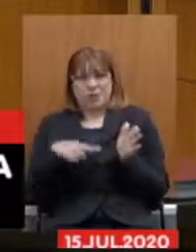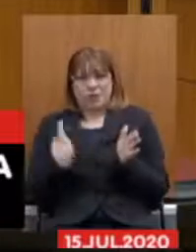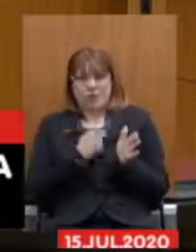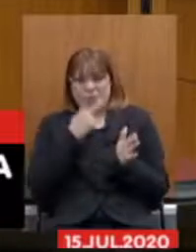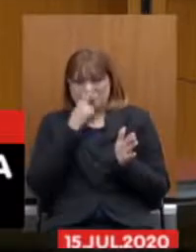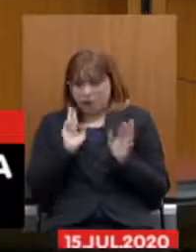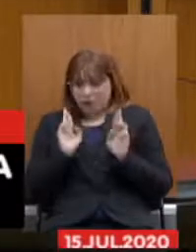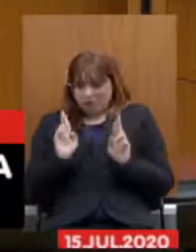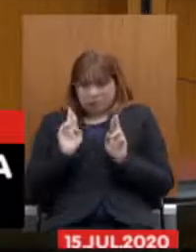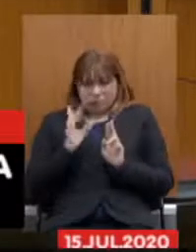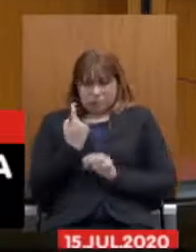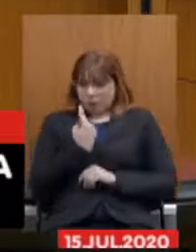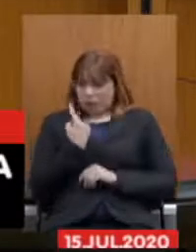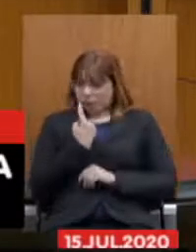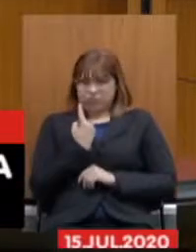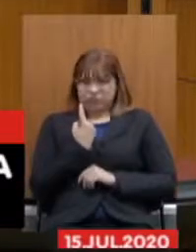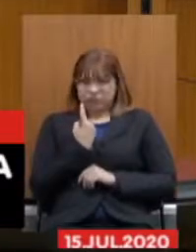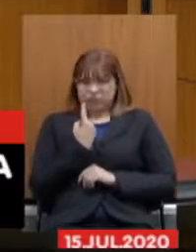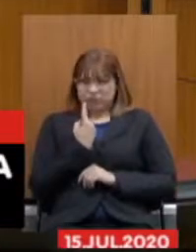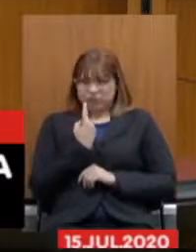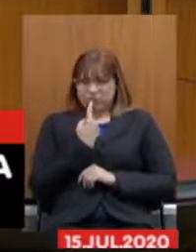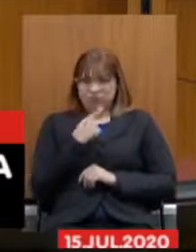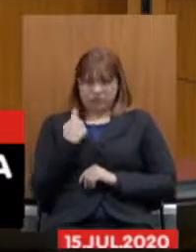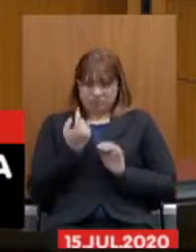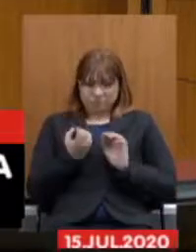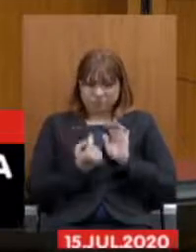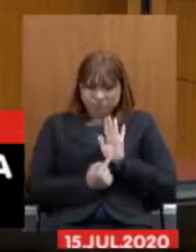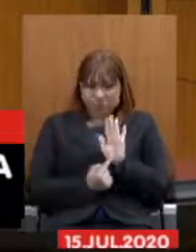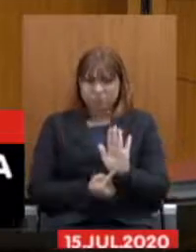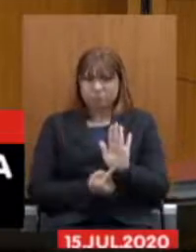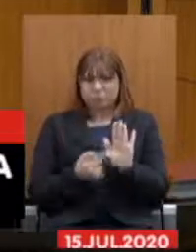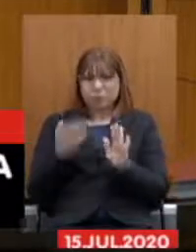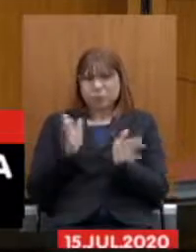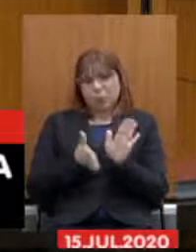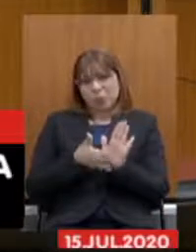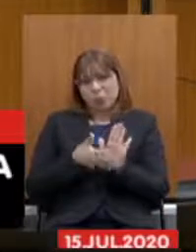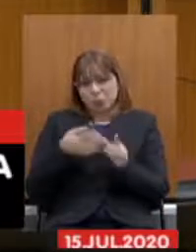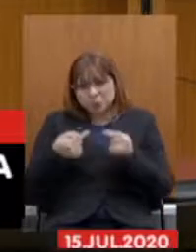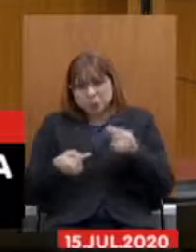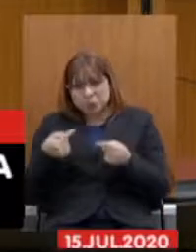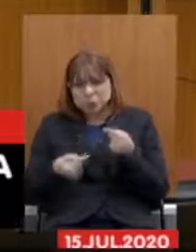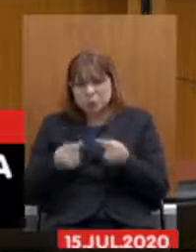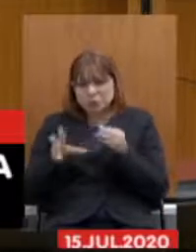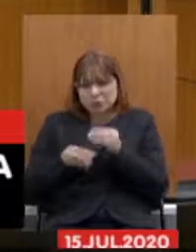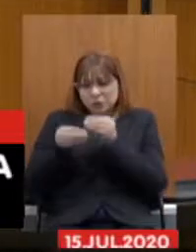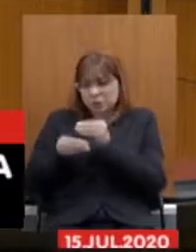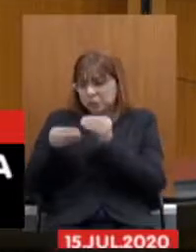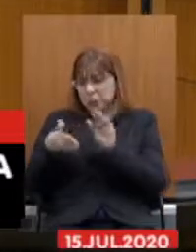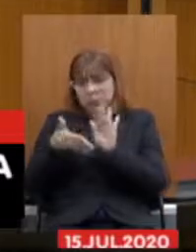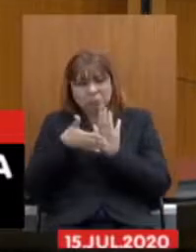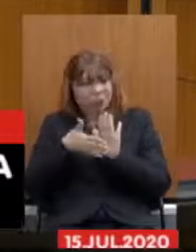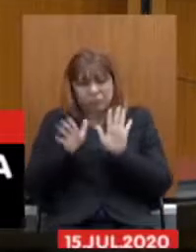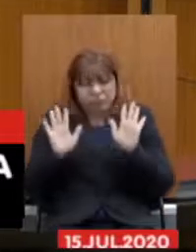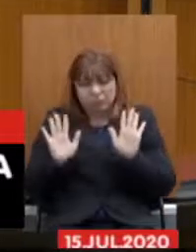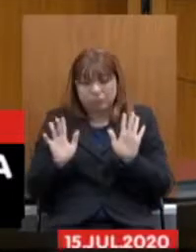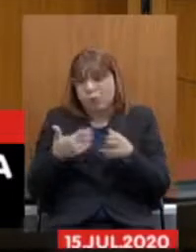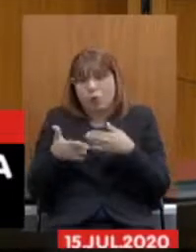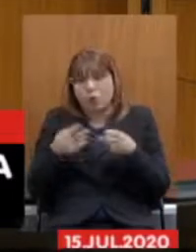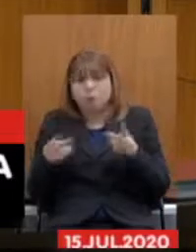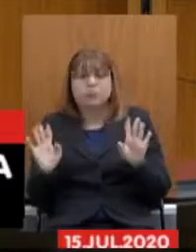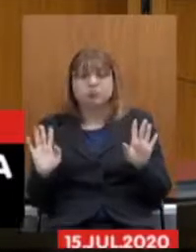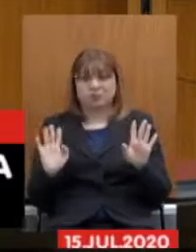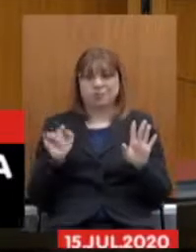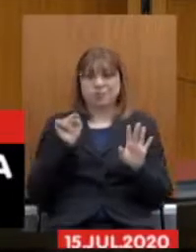sozinho por construir uma proposta e apresentar ou discutir as propostas, emendas, o que seja dessa proposta